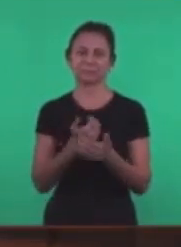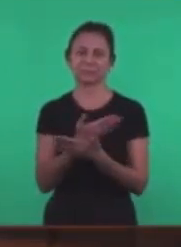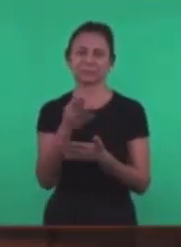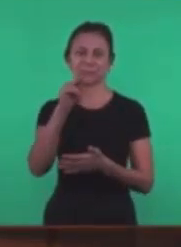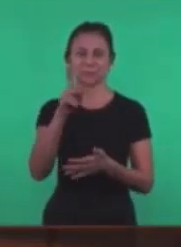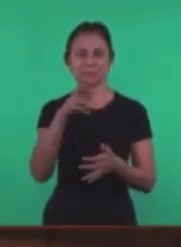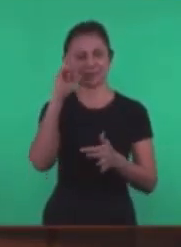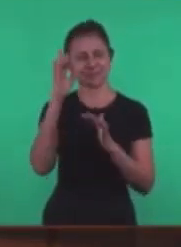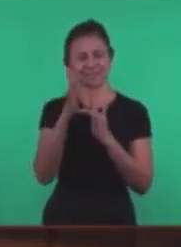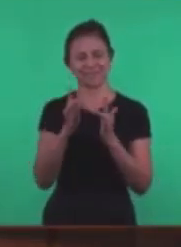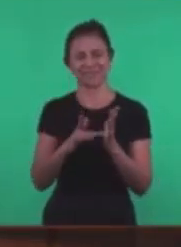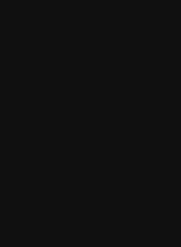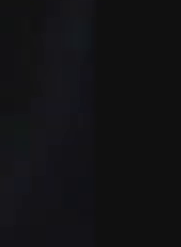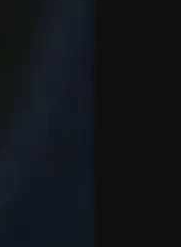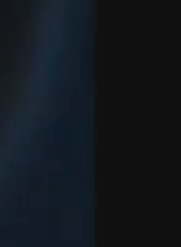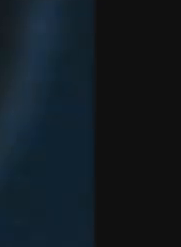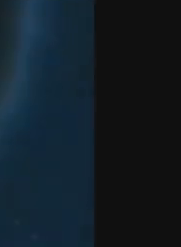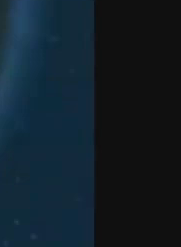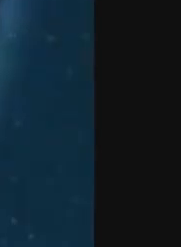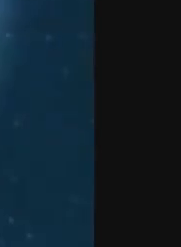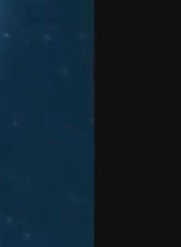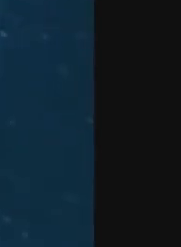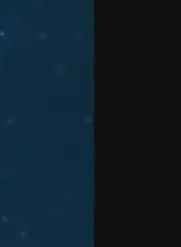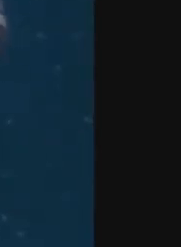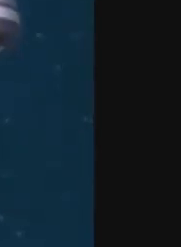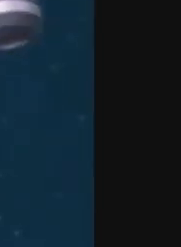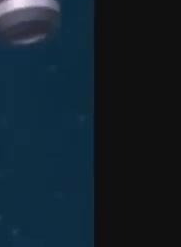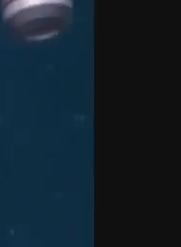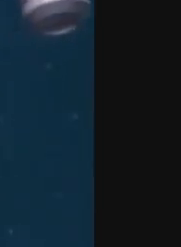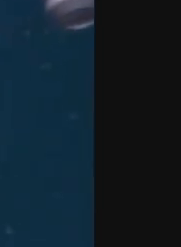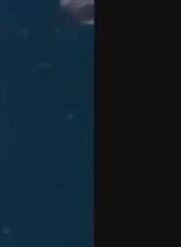a todos A paz do Senhor E aí